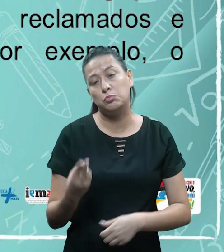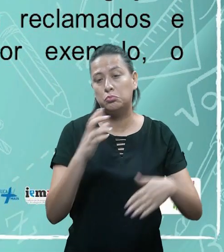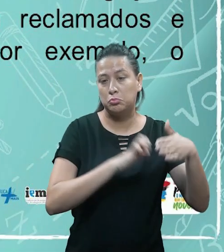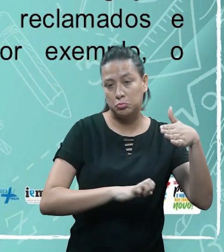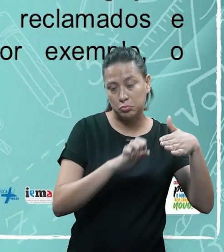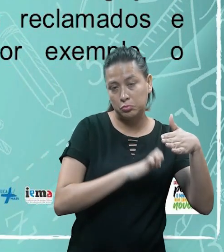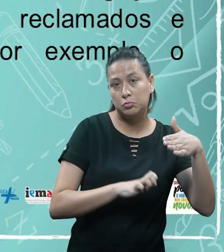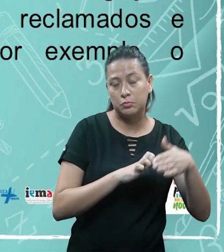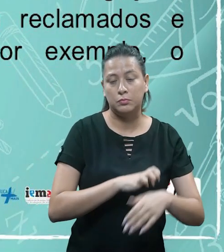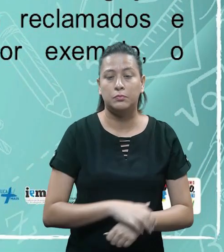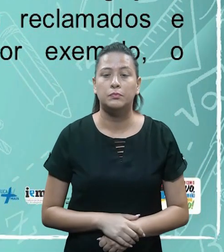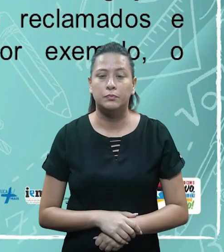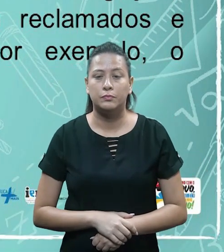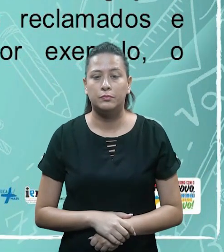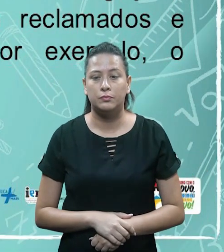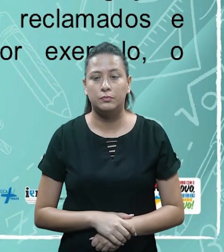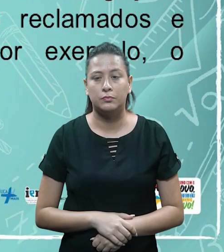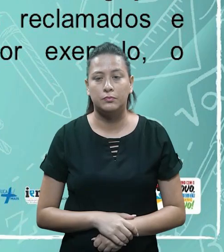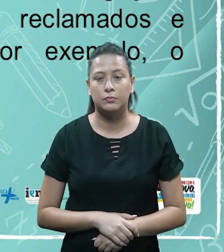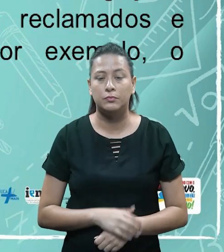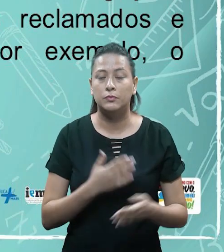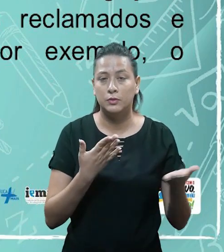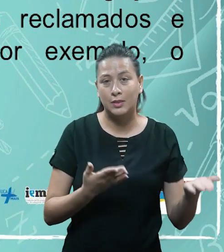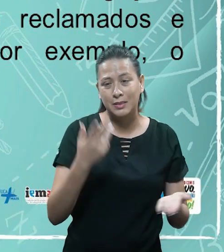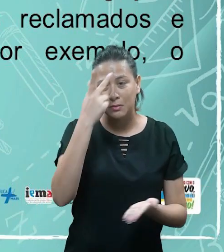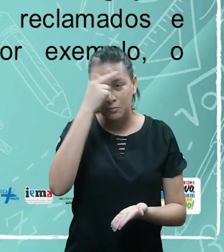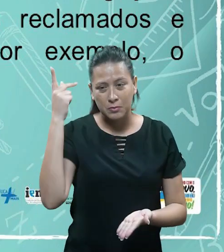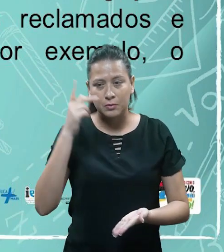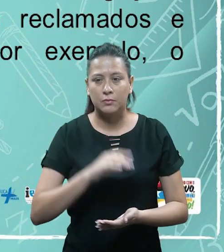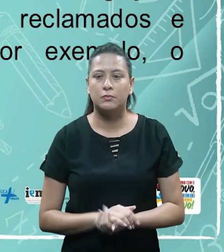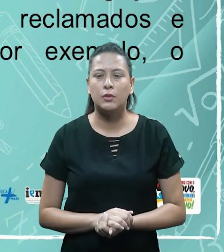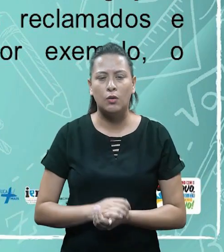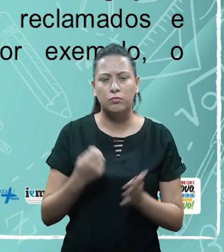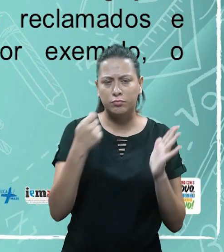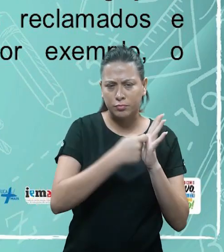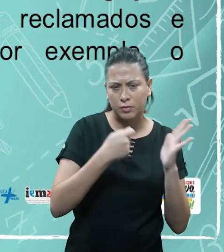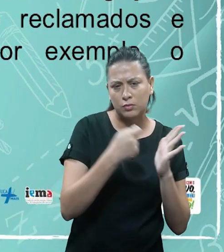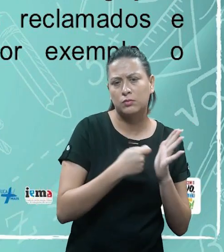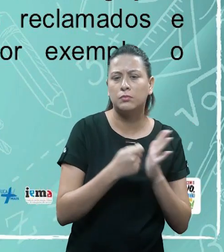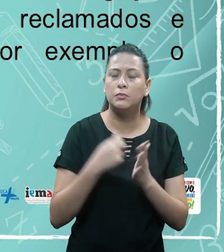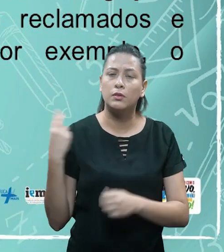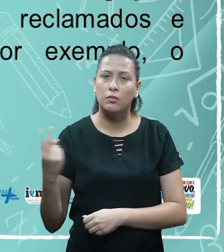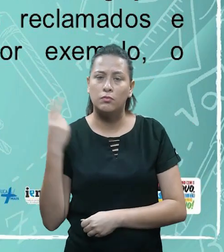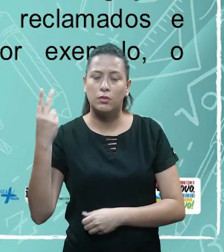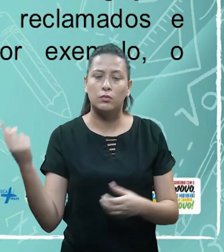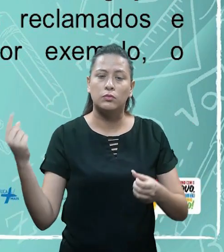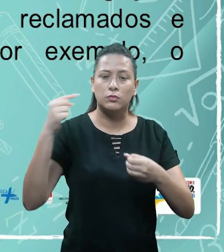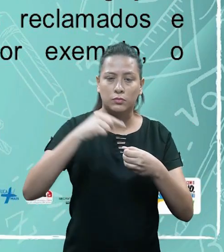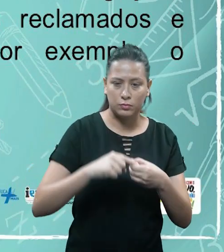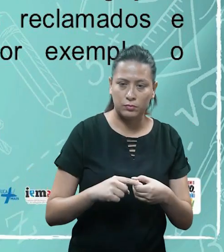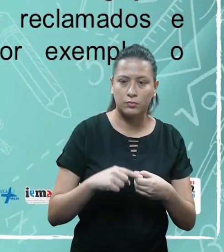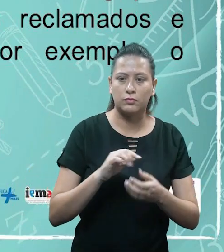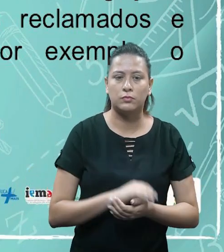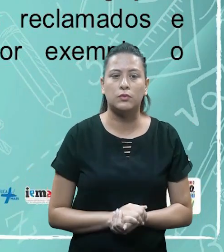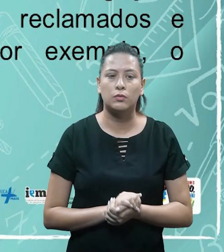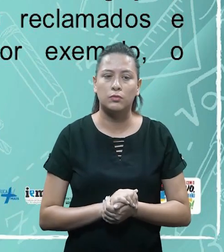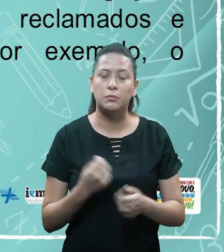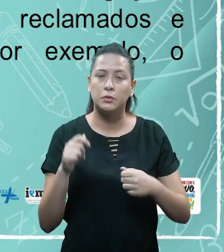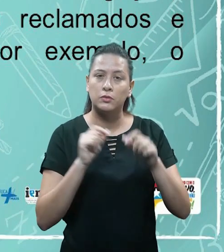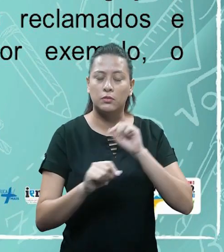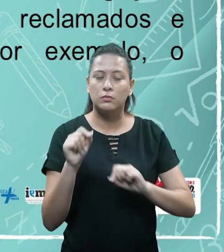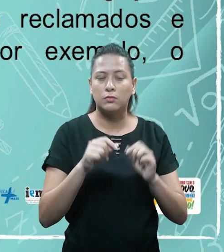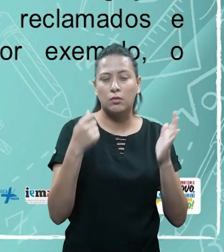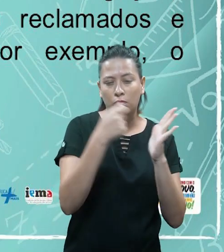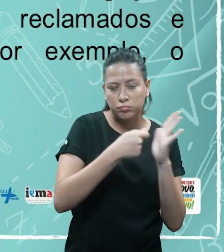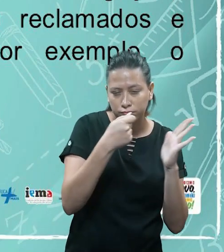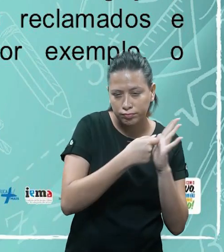De um indivíduo ou empresa com o outro, ou seja, o indivíduo que emprestou irá cobrar, exigir o valor de volta, são denominadas